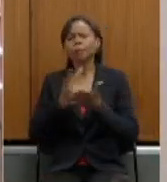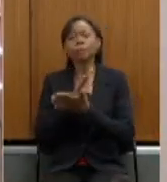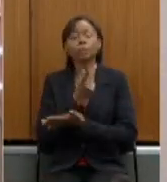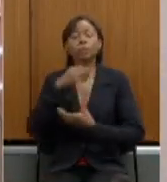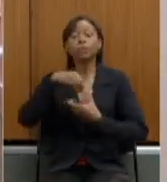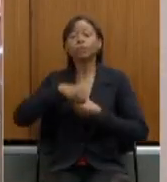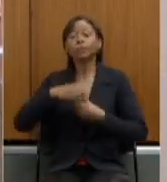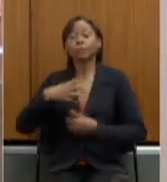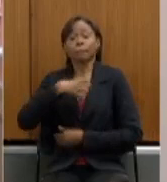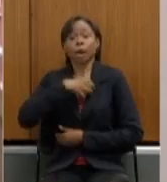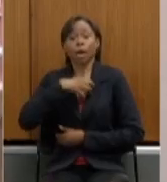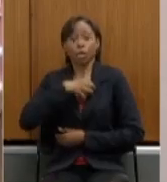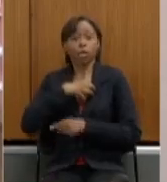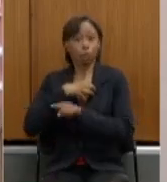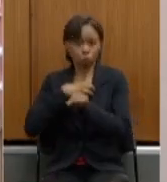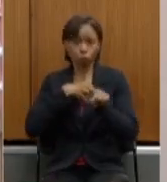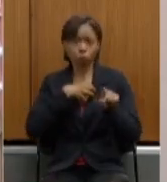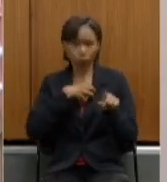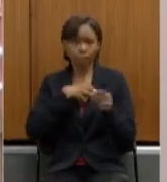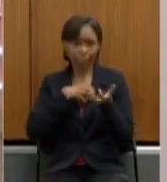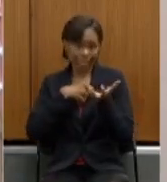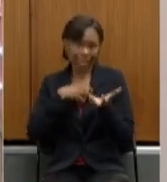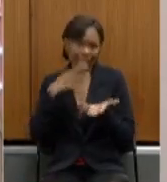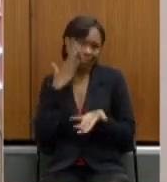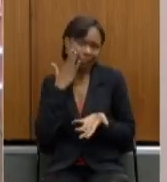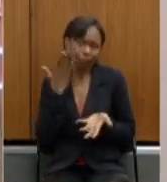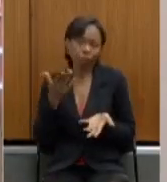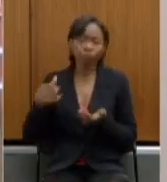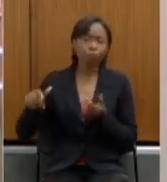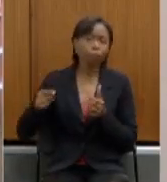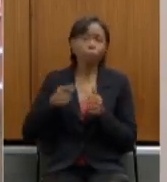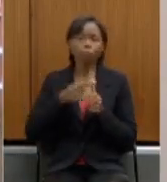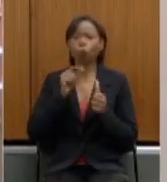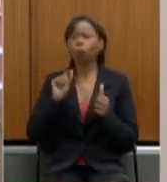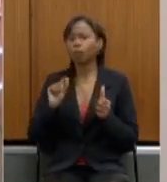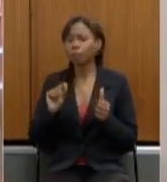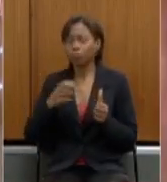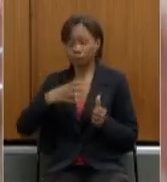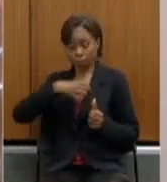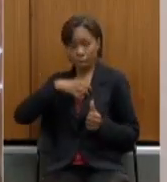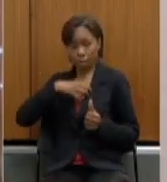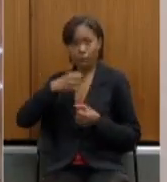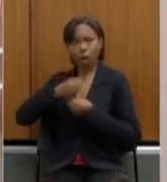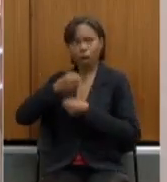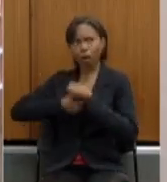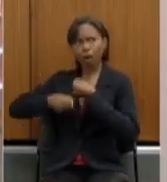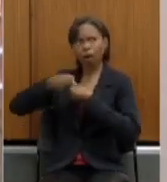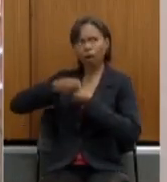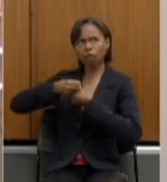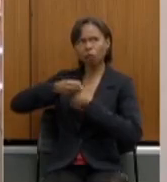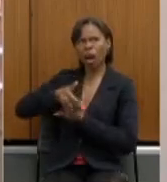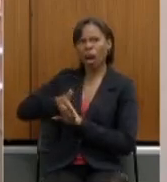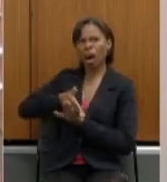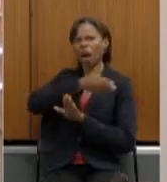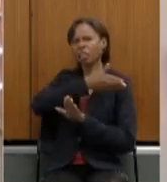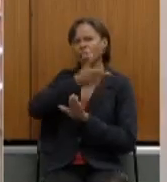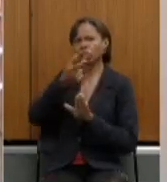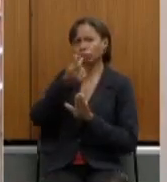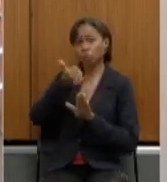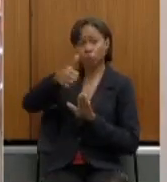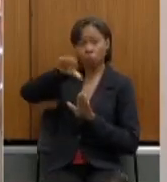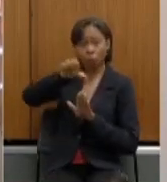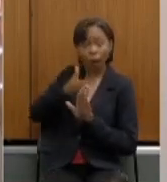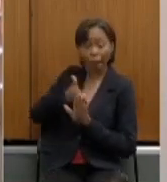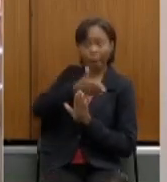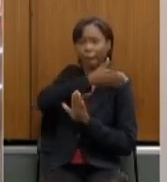dito que é isso que vocês desejem saber primeiro a Bahia no ano anterior a 2019 já havia